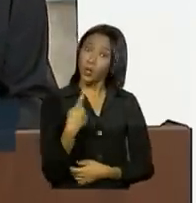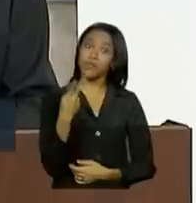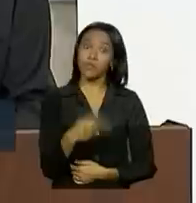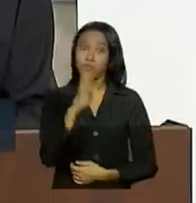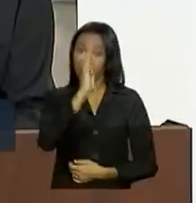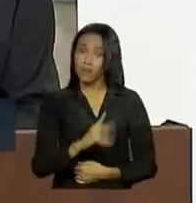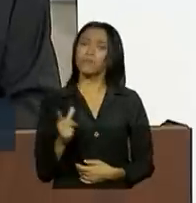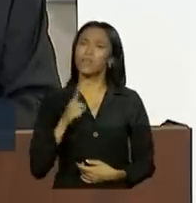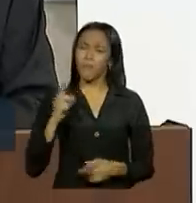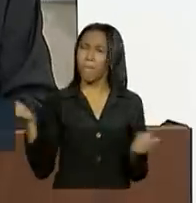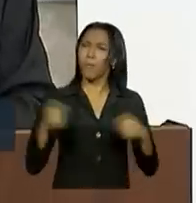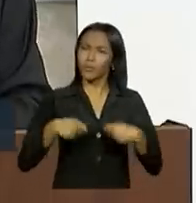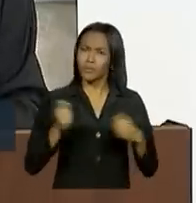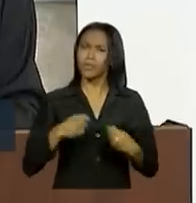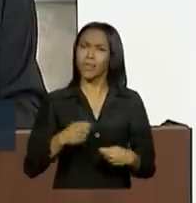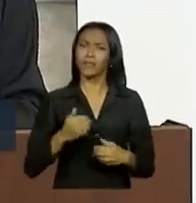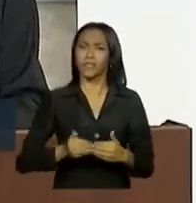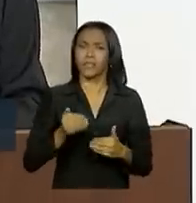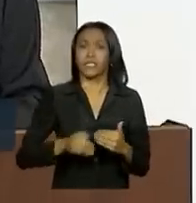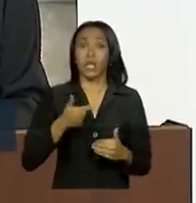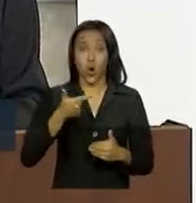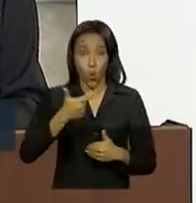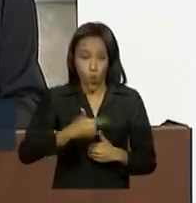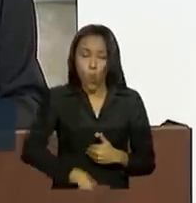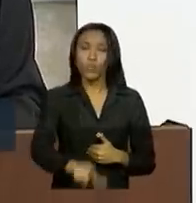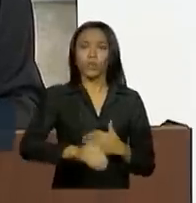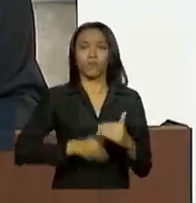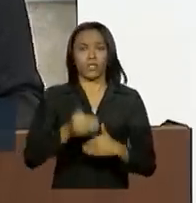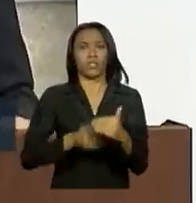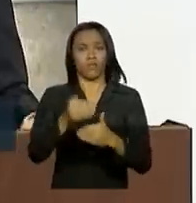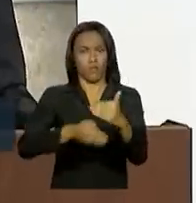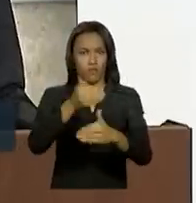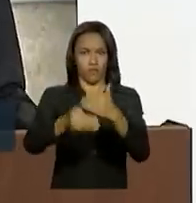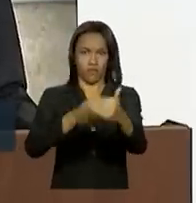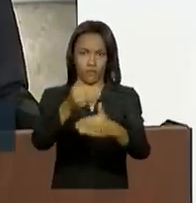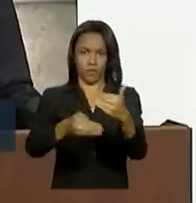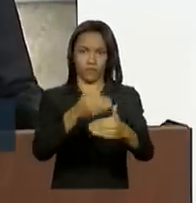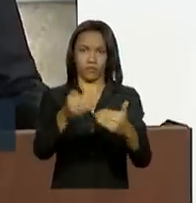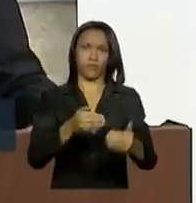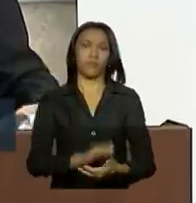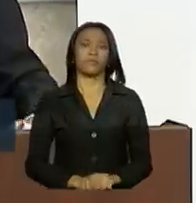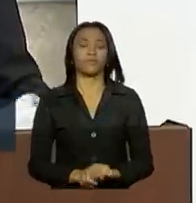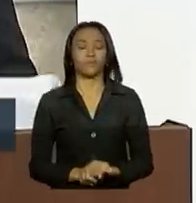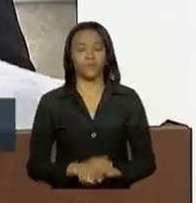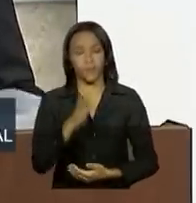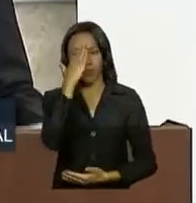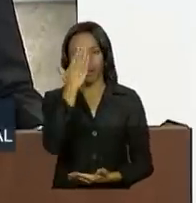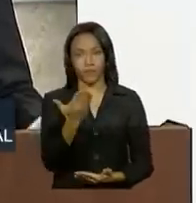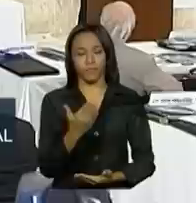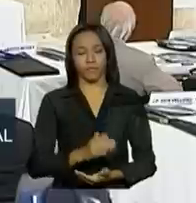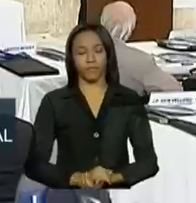seguir a trajetória de crescimento sustentável ao longo dos próximos anos. Muito obrigado.